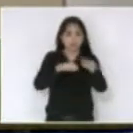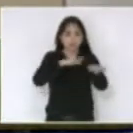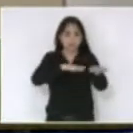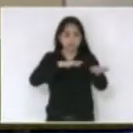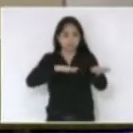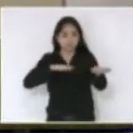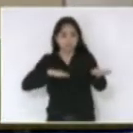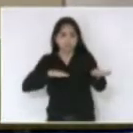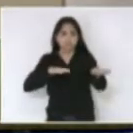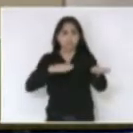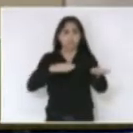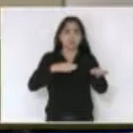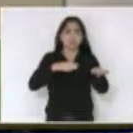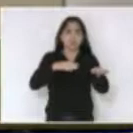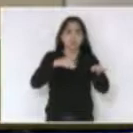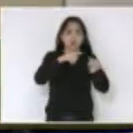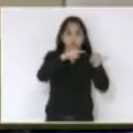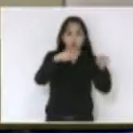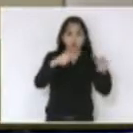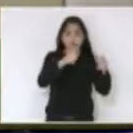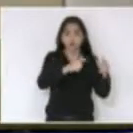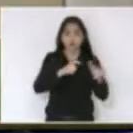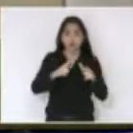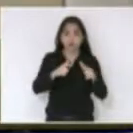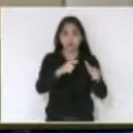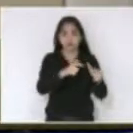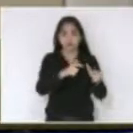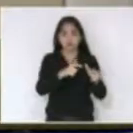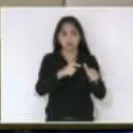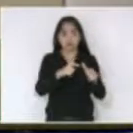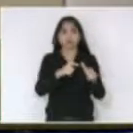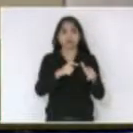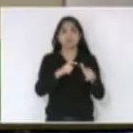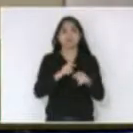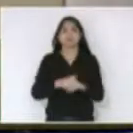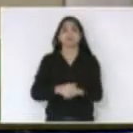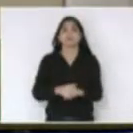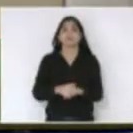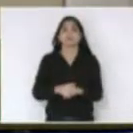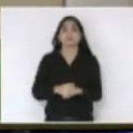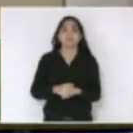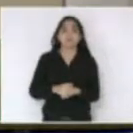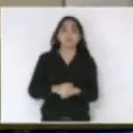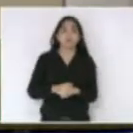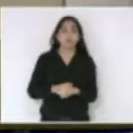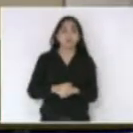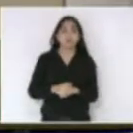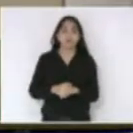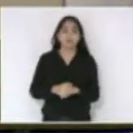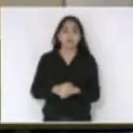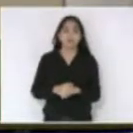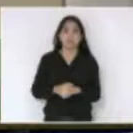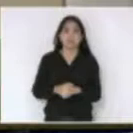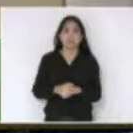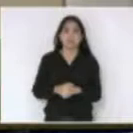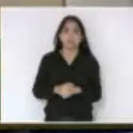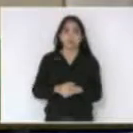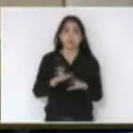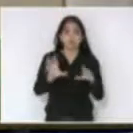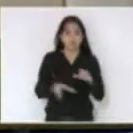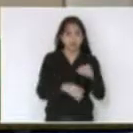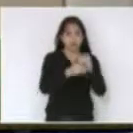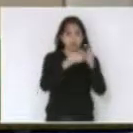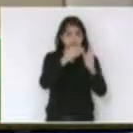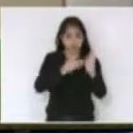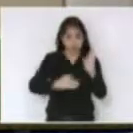garagens e espaços semelhantes ao ar livre e adota outras providências com emendas